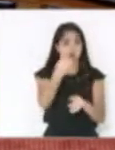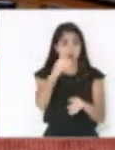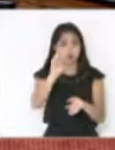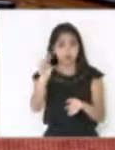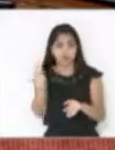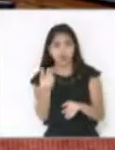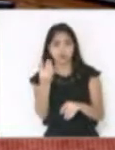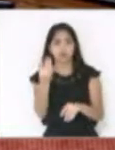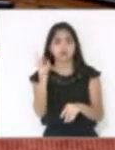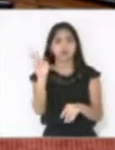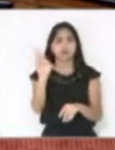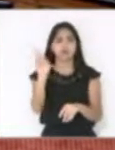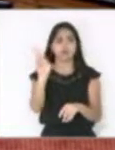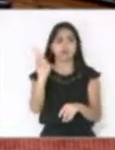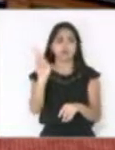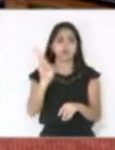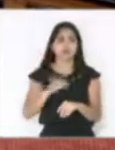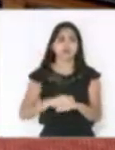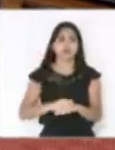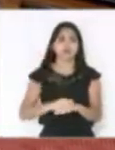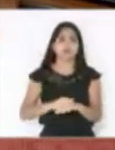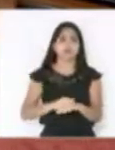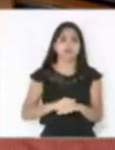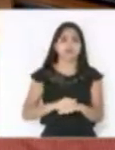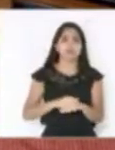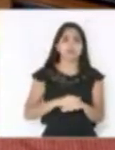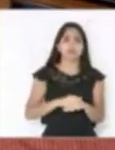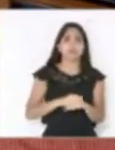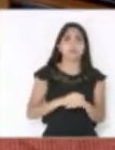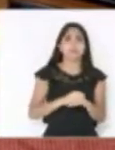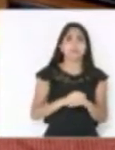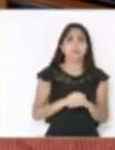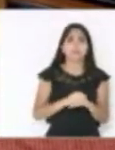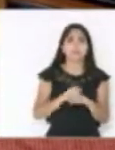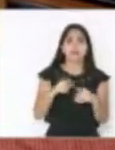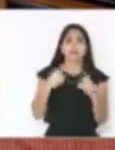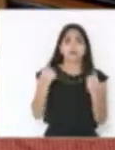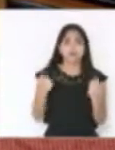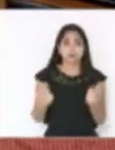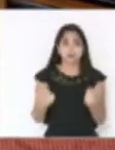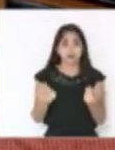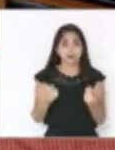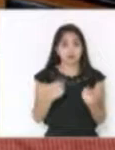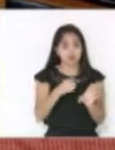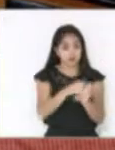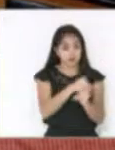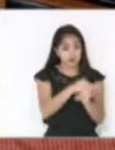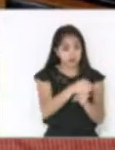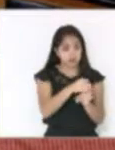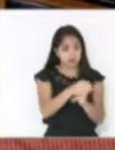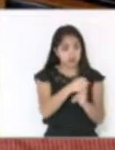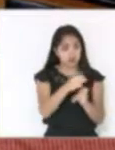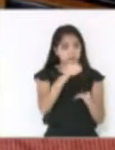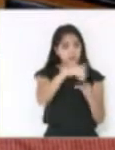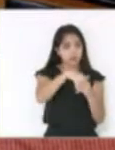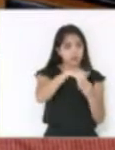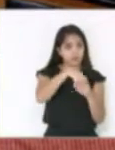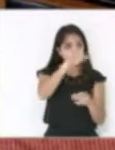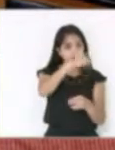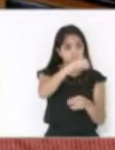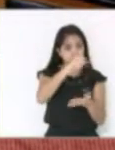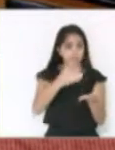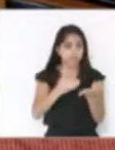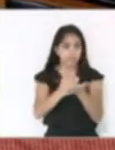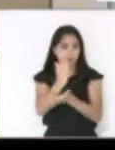e 6 milhões e 700. O impacto é de 1 milhão e 300. Portanto, nós recomendamos voto sim pela